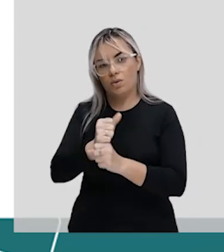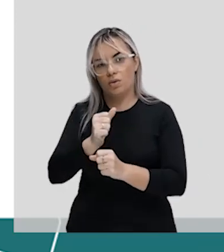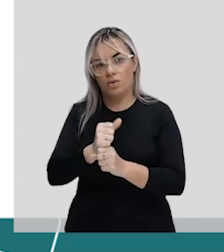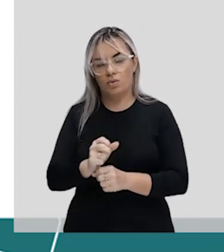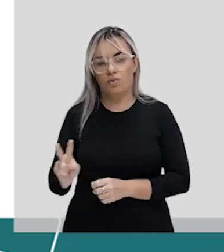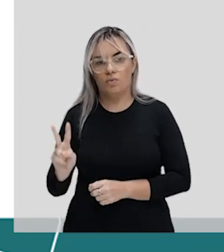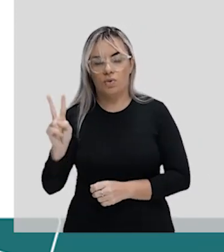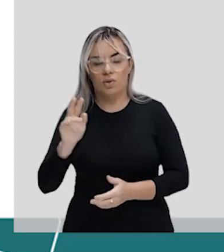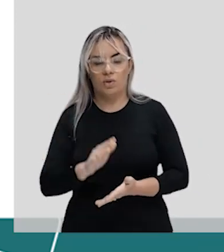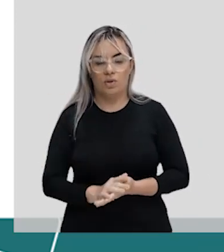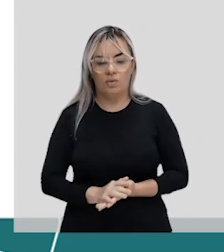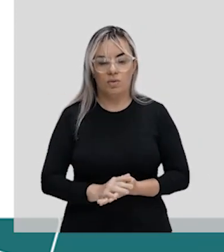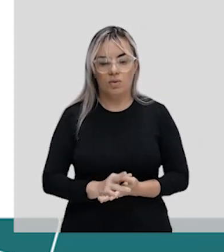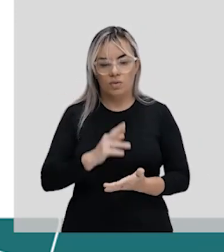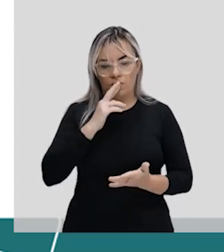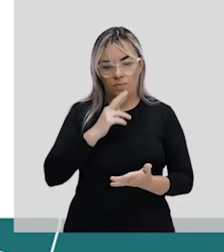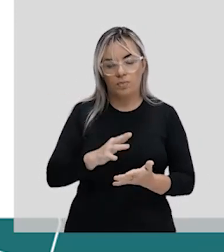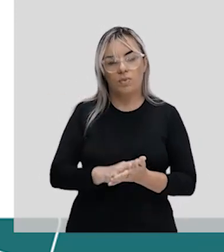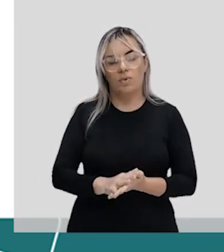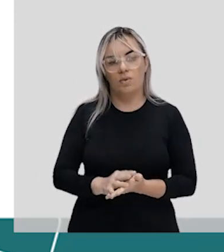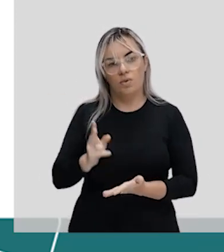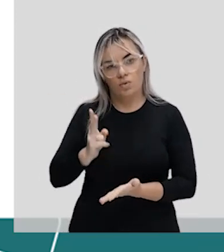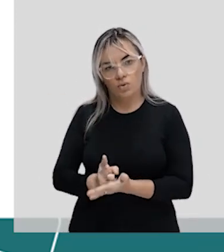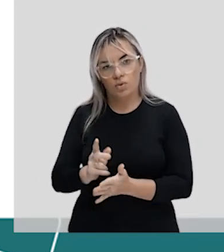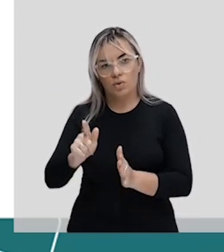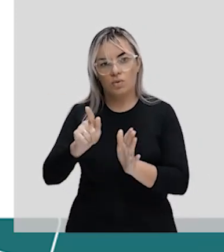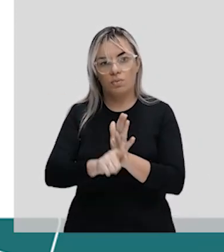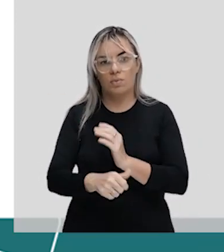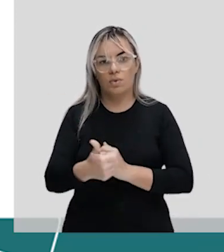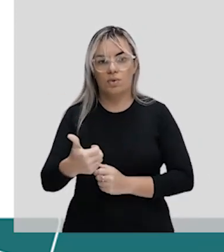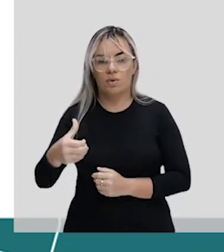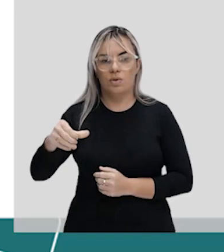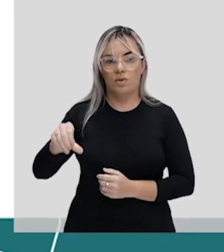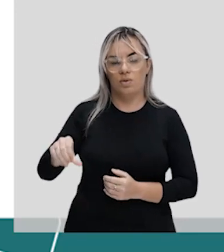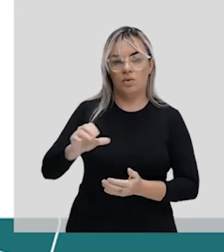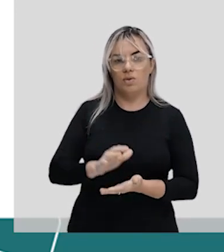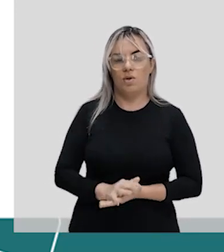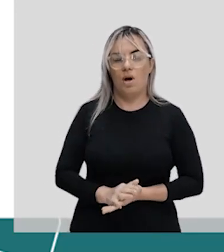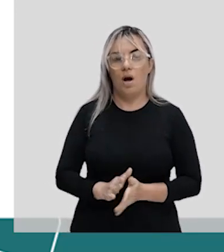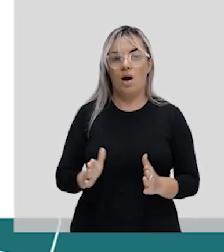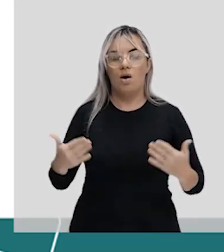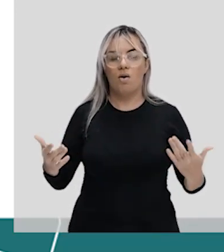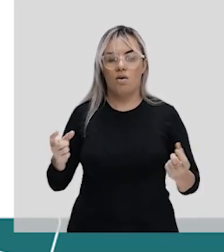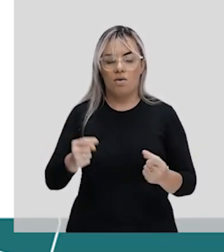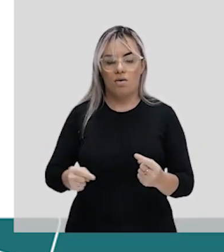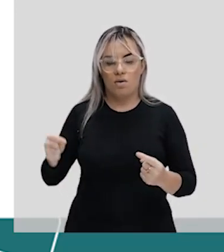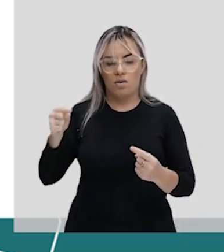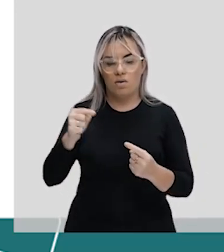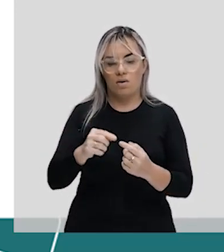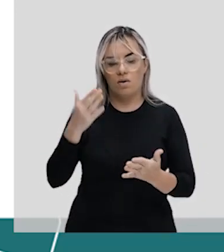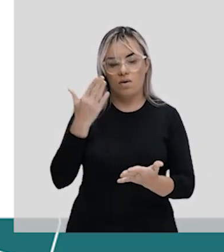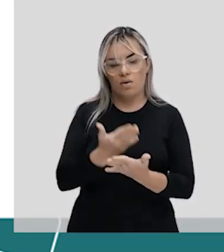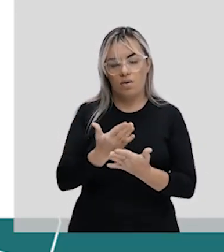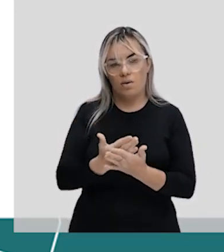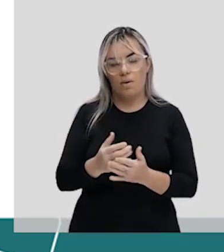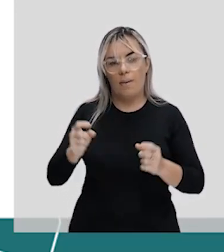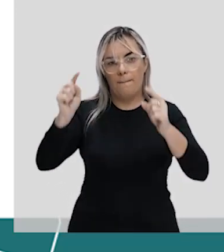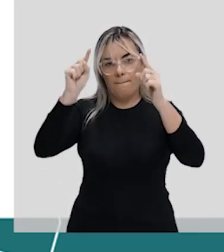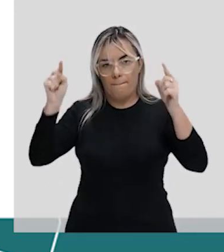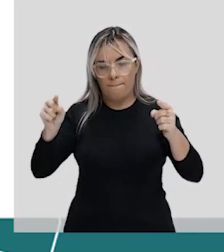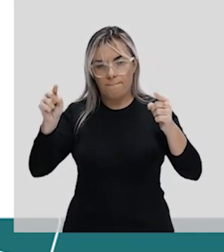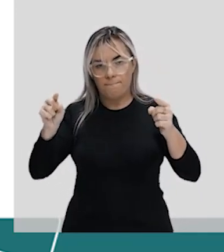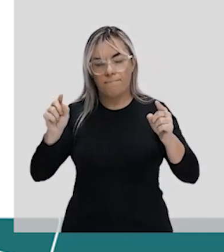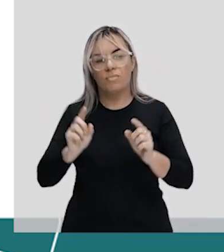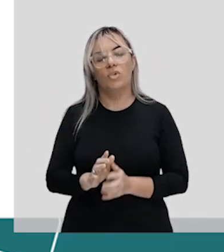Então, permaneceu menos 19. Qual é o objetivo aqui agora? Já trabalhei com parênteses, já trabalhei com